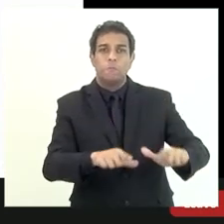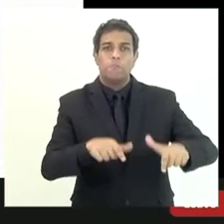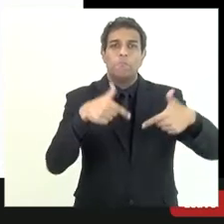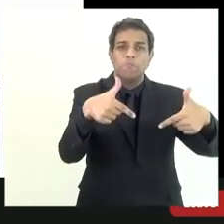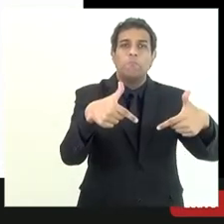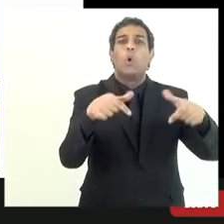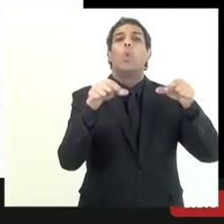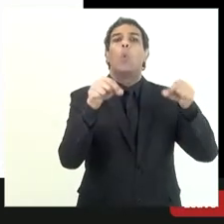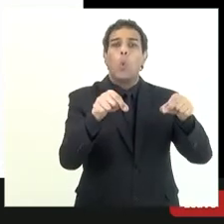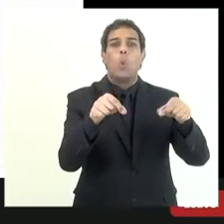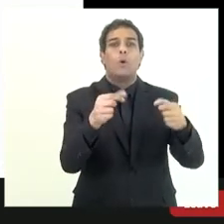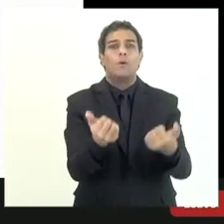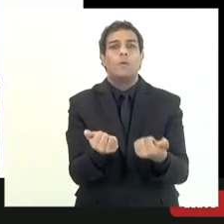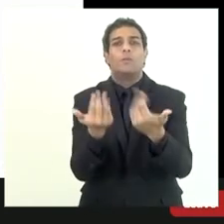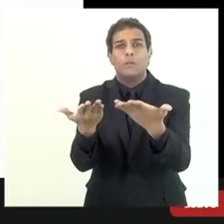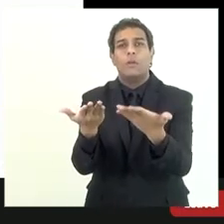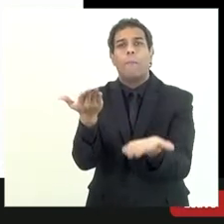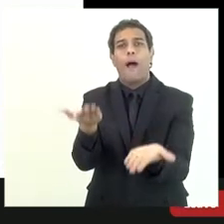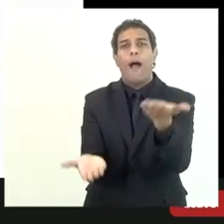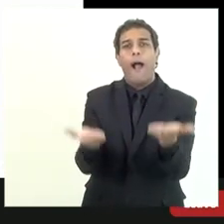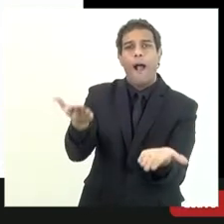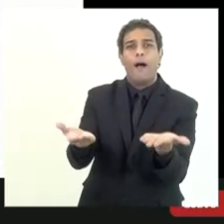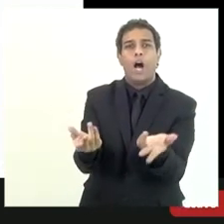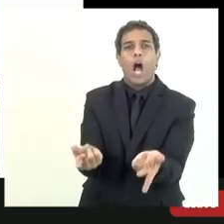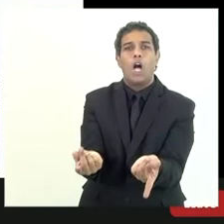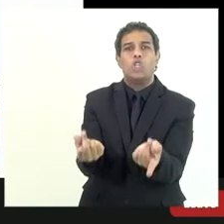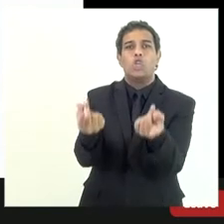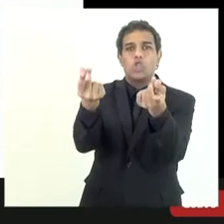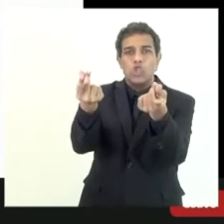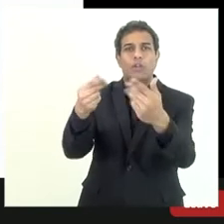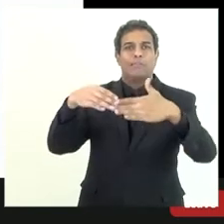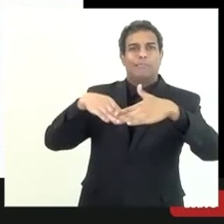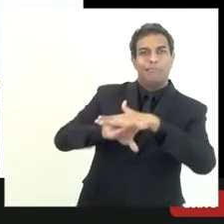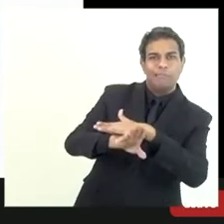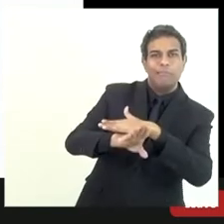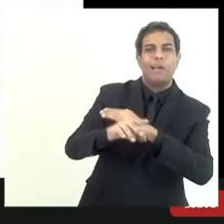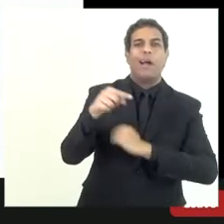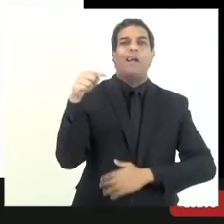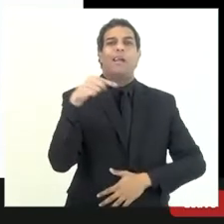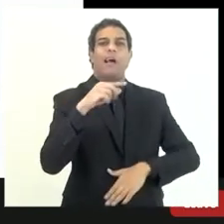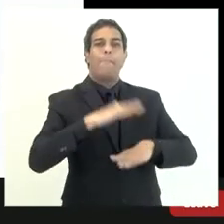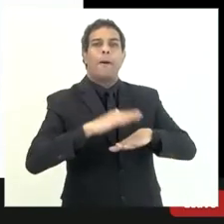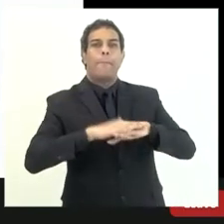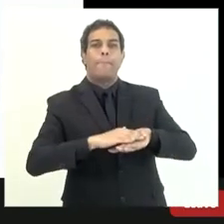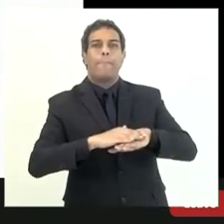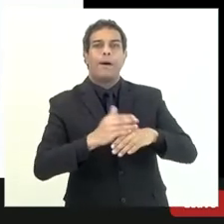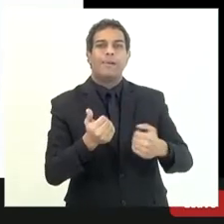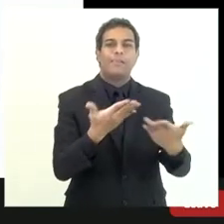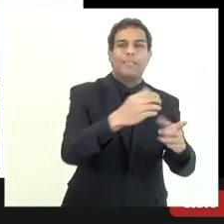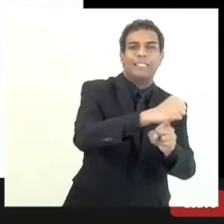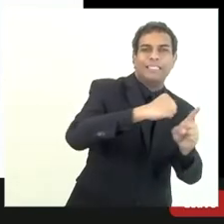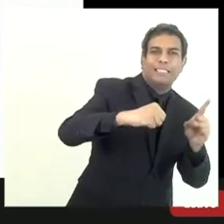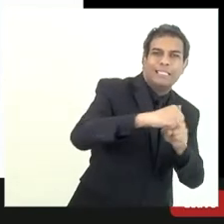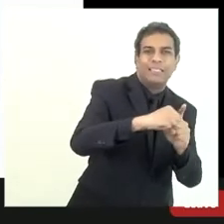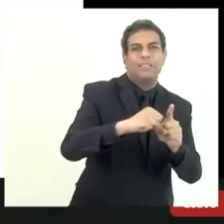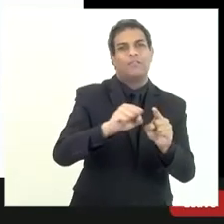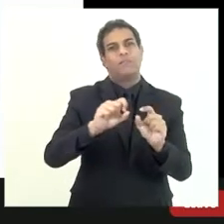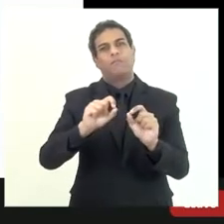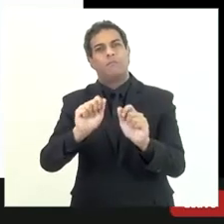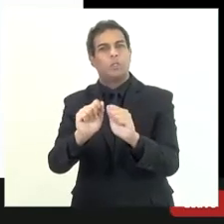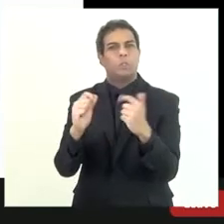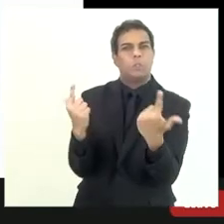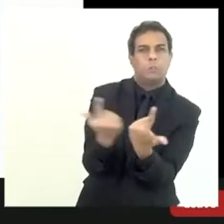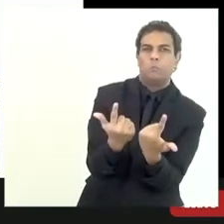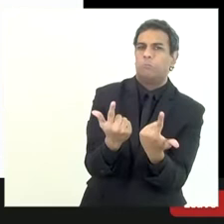é aquilo que eu tenho que deixar no meu balanço né o meu balanço como eu disse antes ele tem que expressar para a sociedade né para a LERG para os